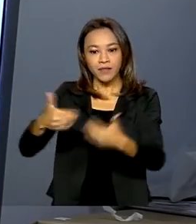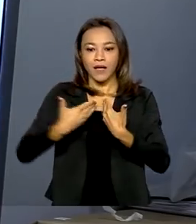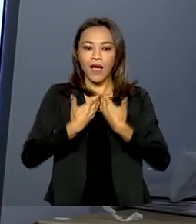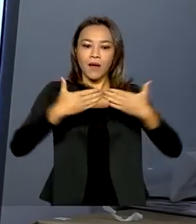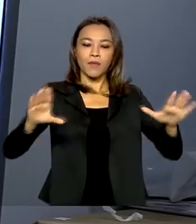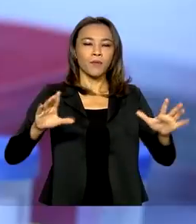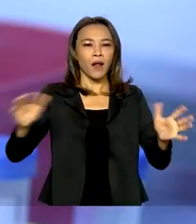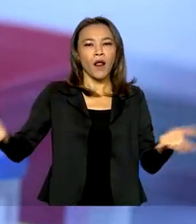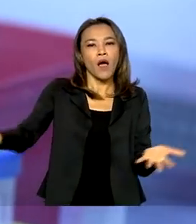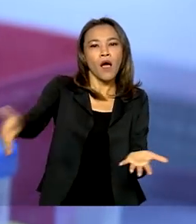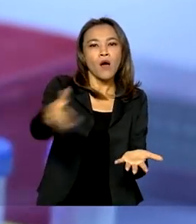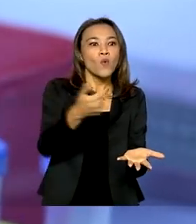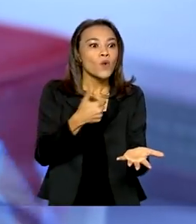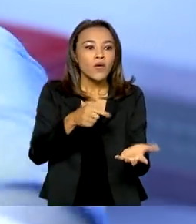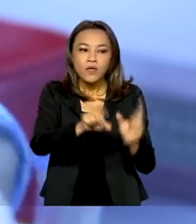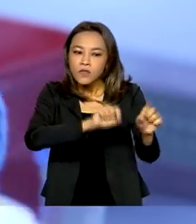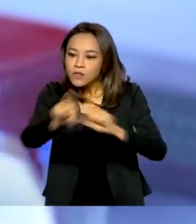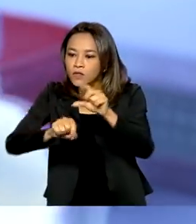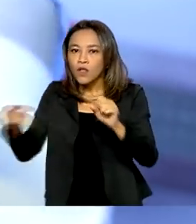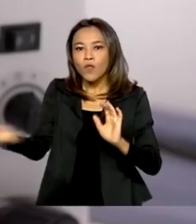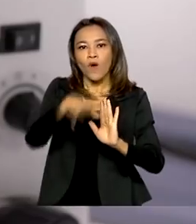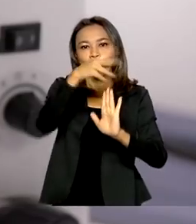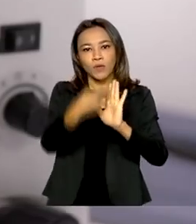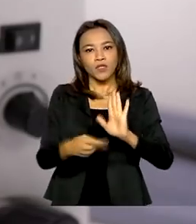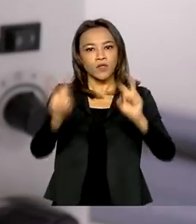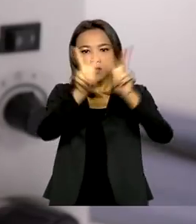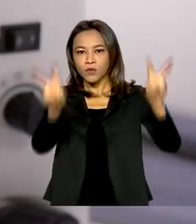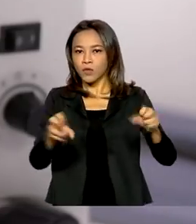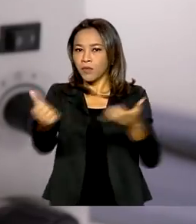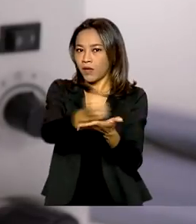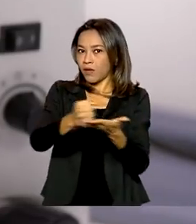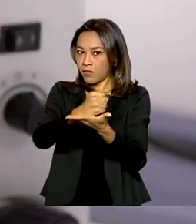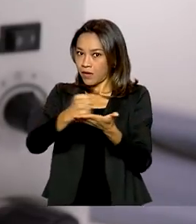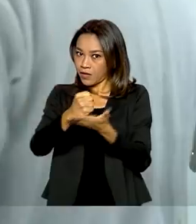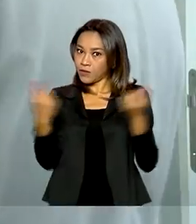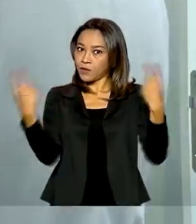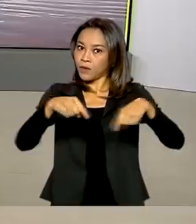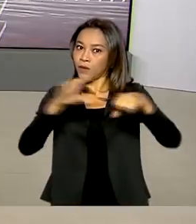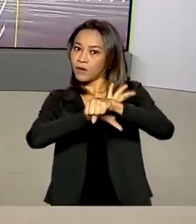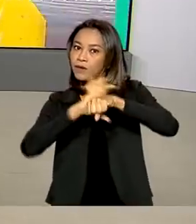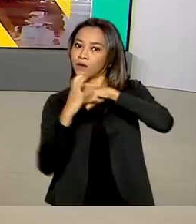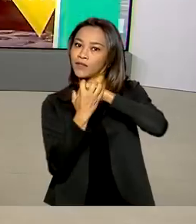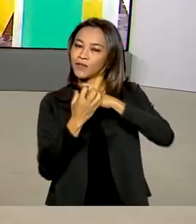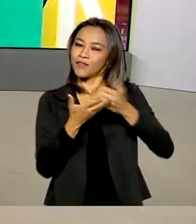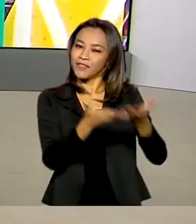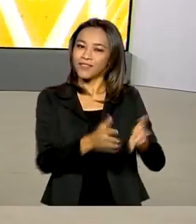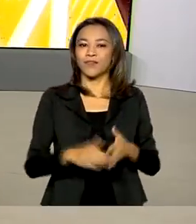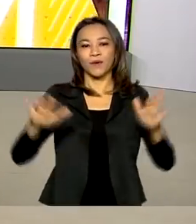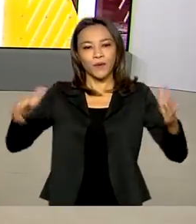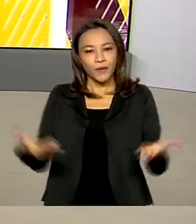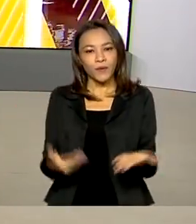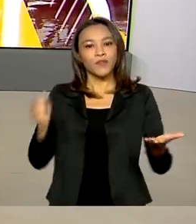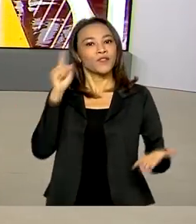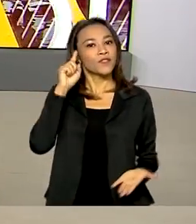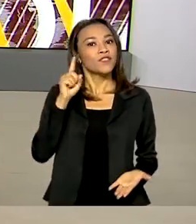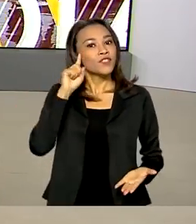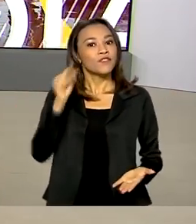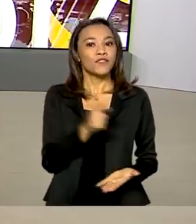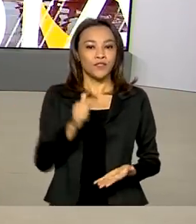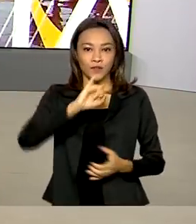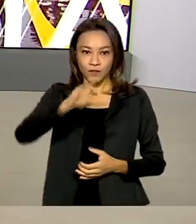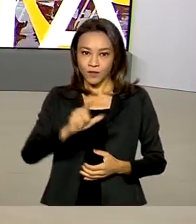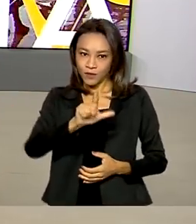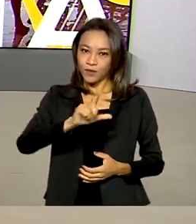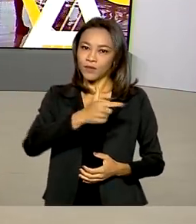pública para selecionar novos projetos de medicamentos contra a Covid-19. Hoje, 22 de julho de